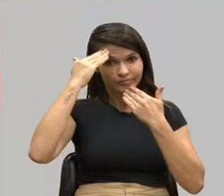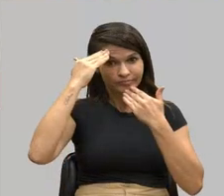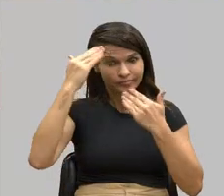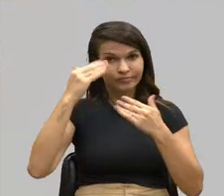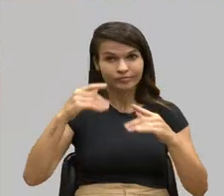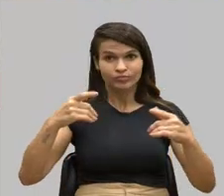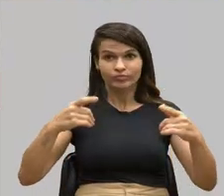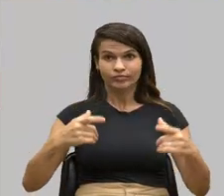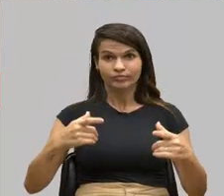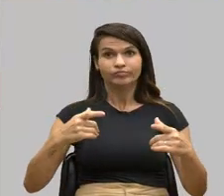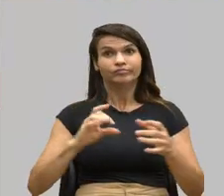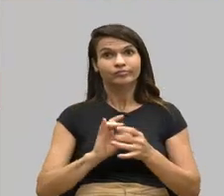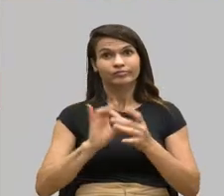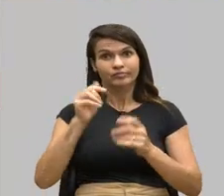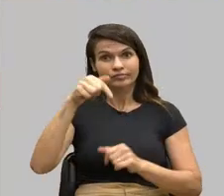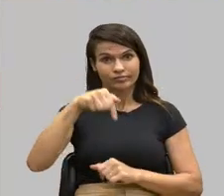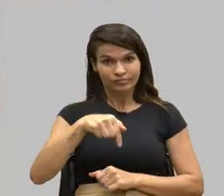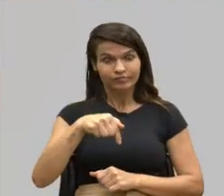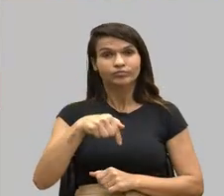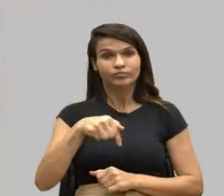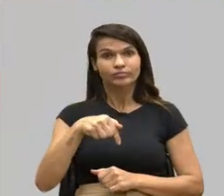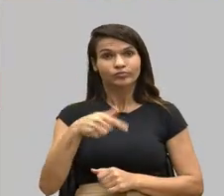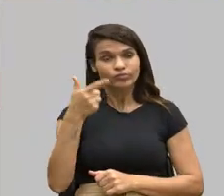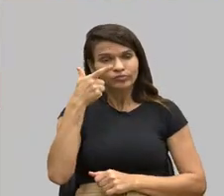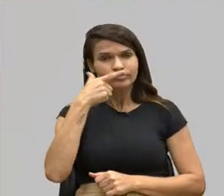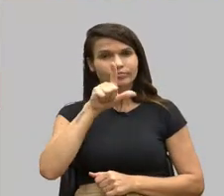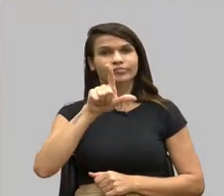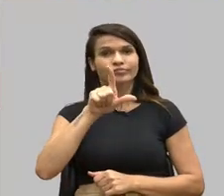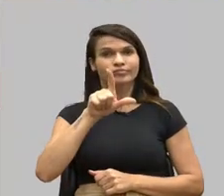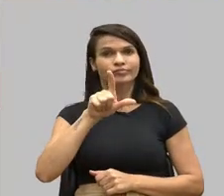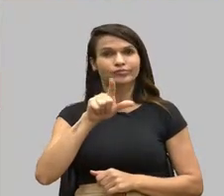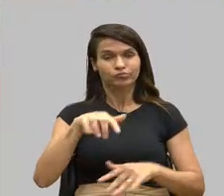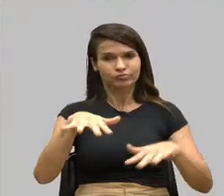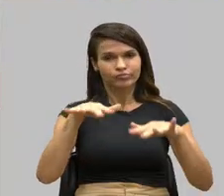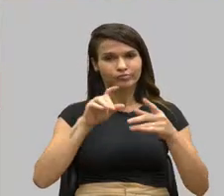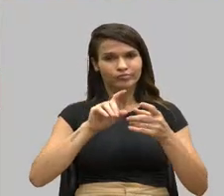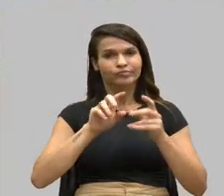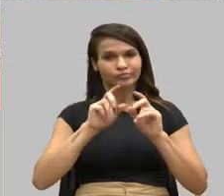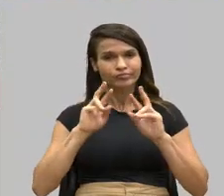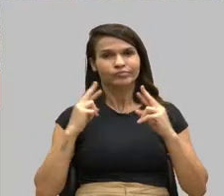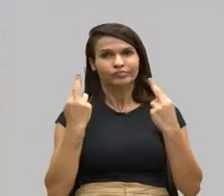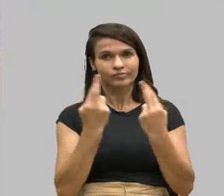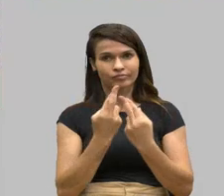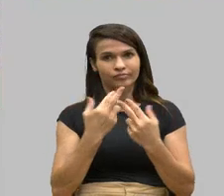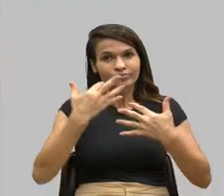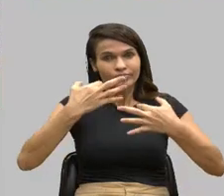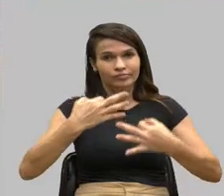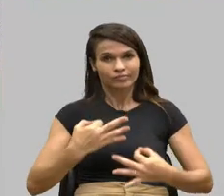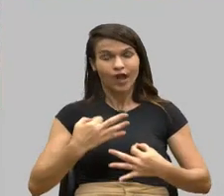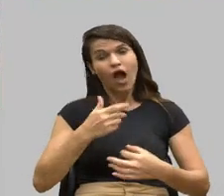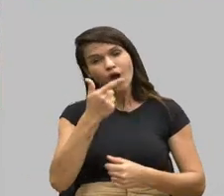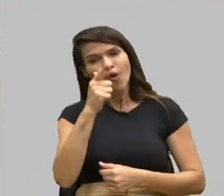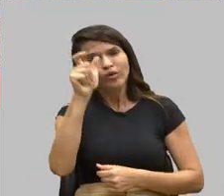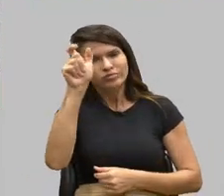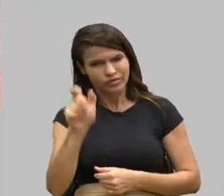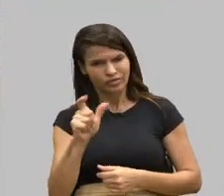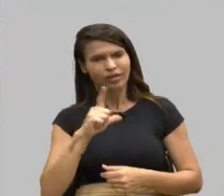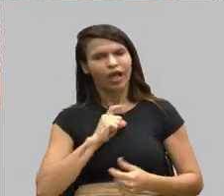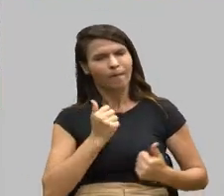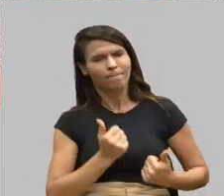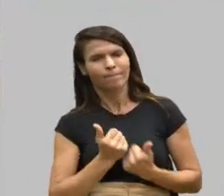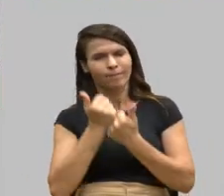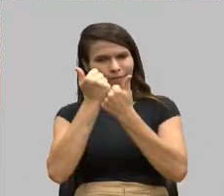concedido aqui e vamos conseguir para a audiência que eu tenho certeza absoluta que as outras pessoas têm muito a contribuir